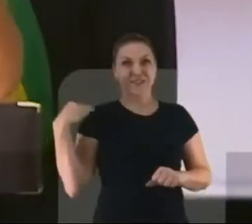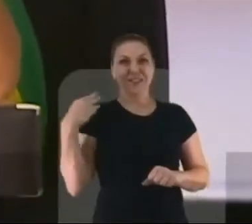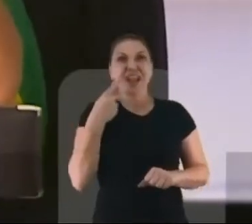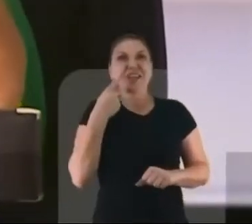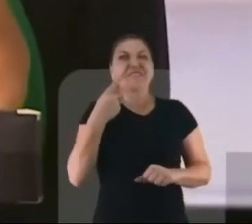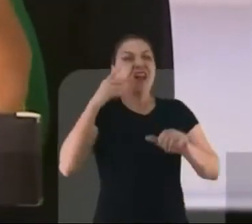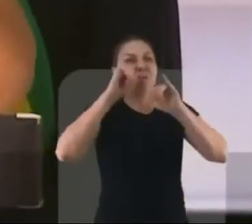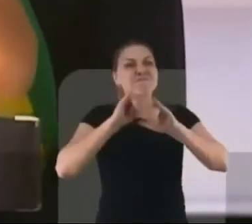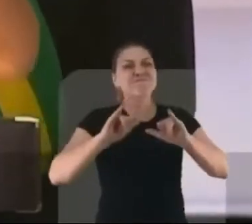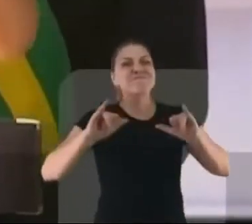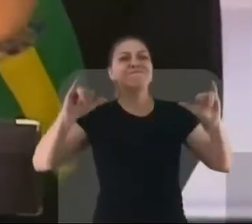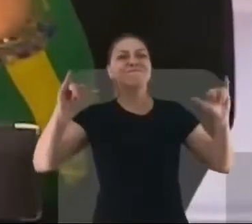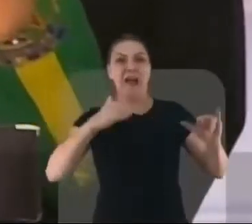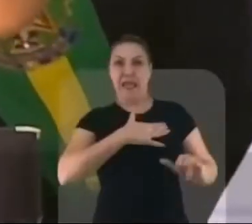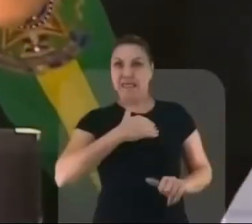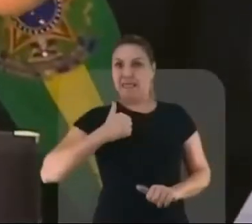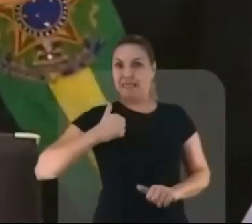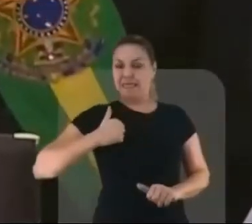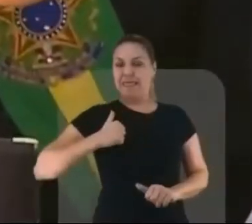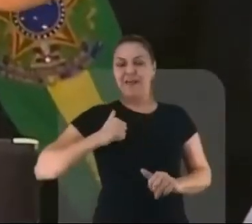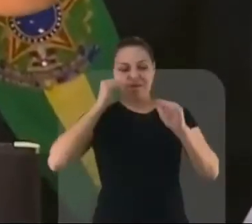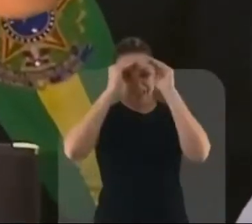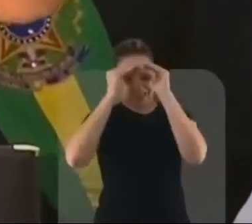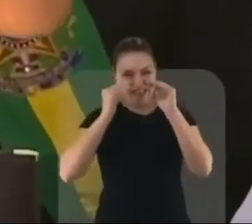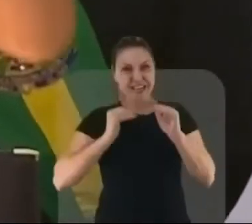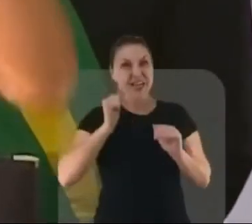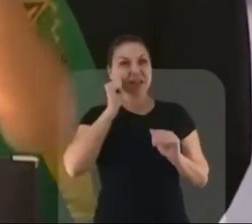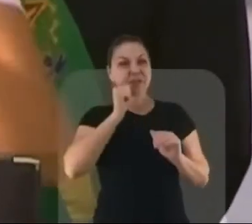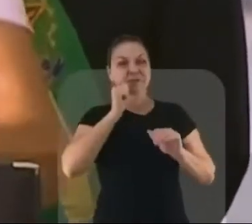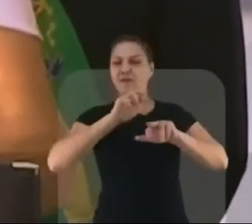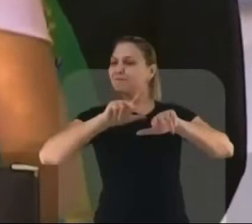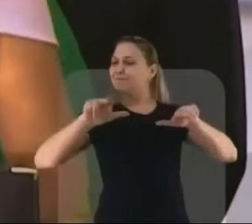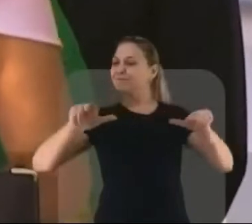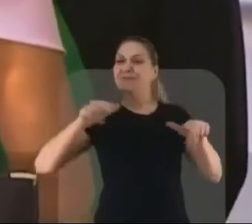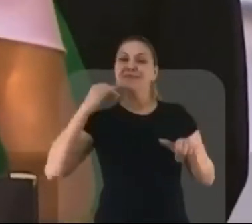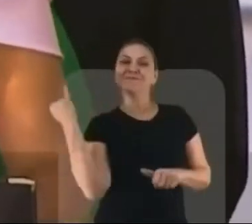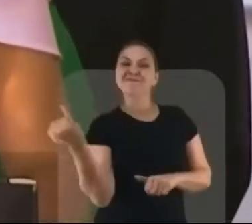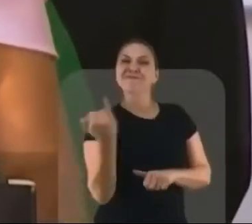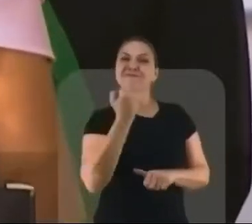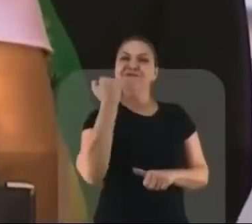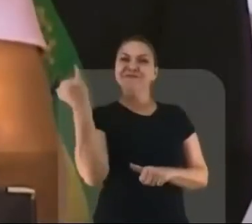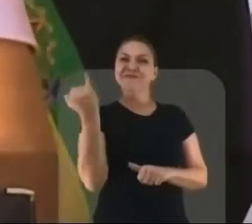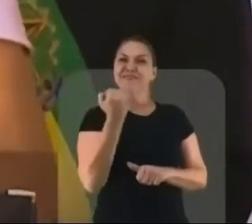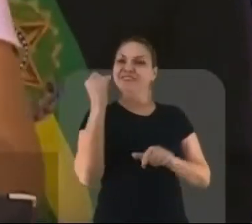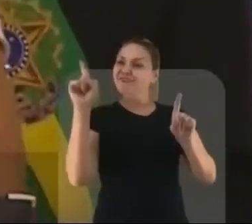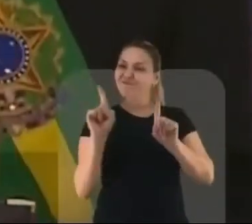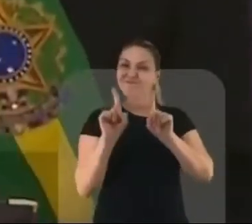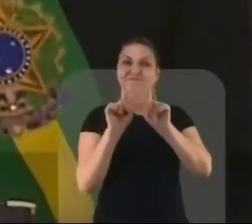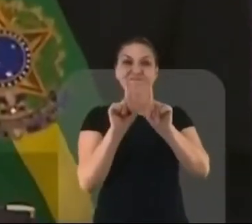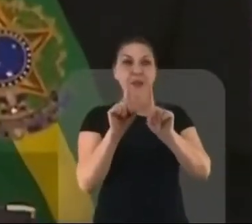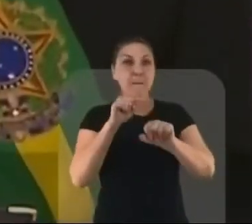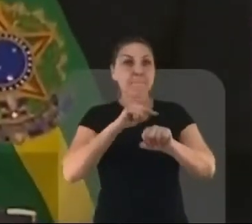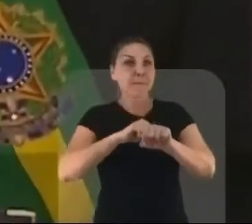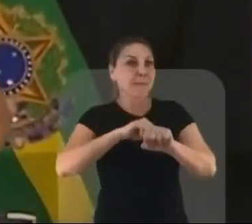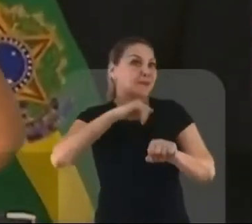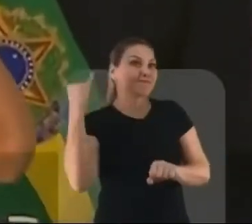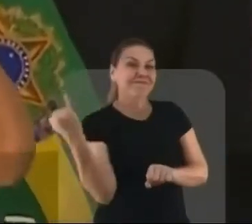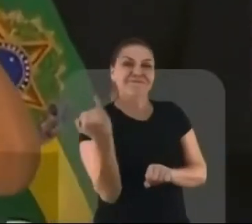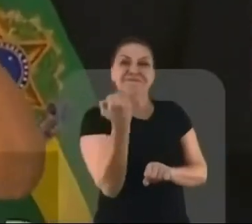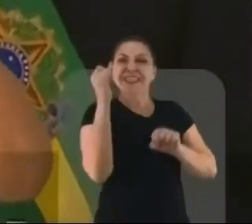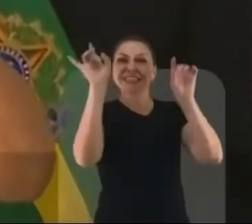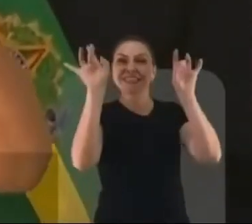nação. Um gesto claro de respeito às mulheres e da importância de sua companheira naquele momento tão